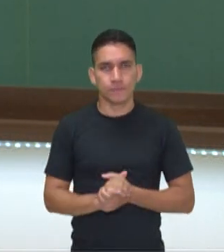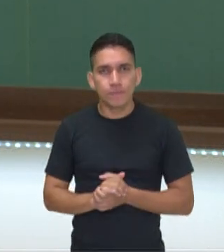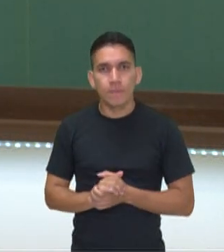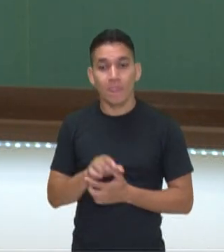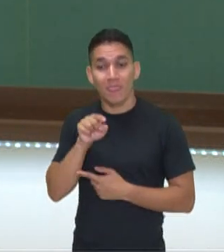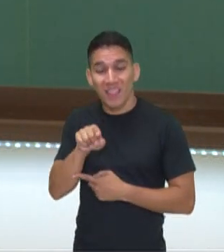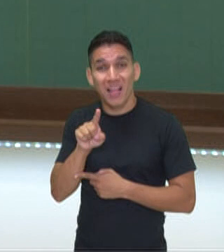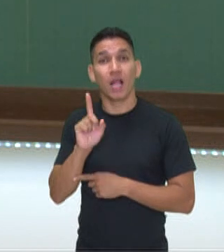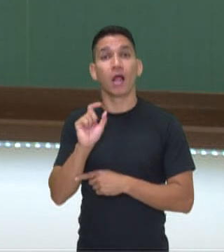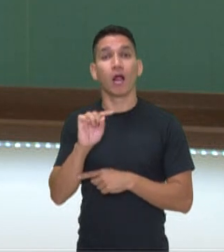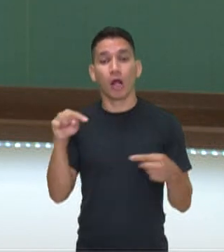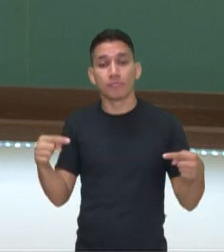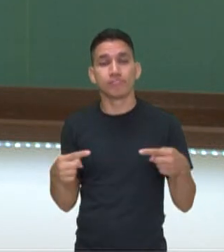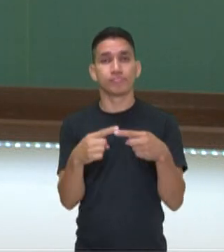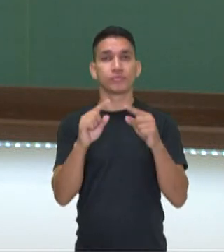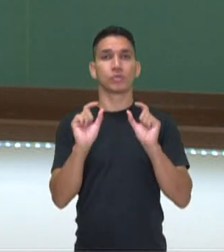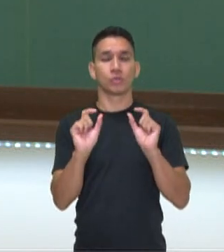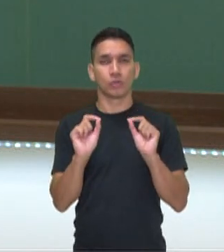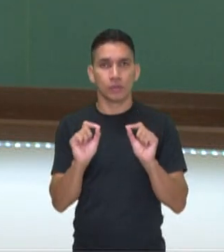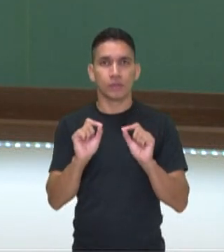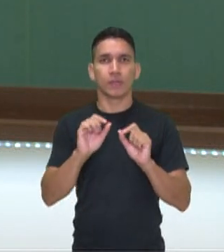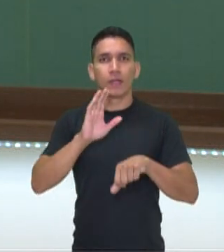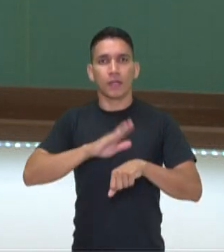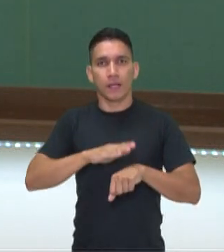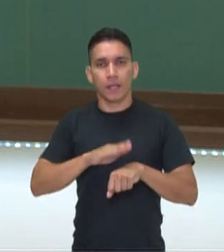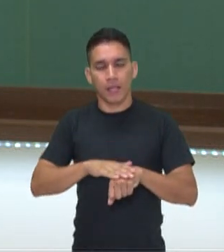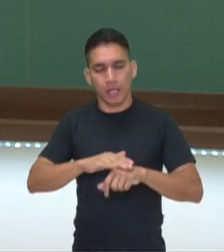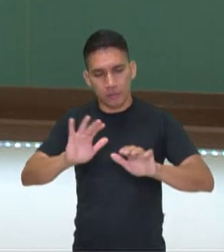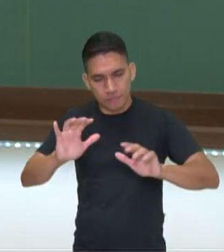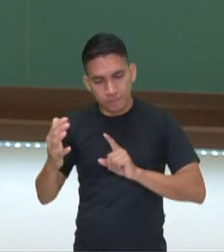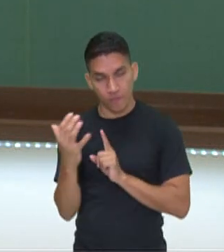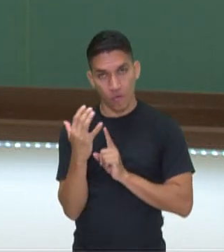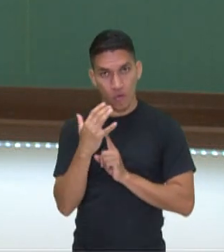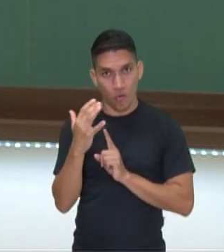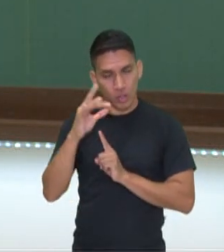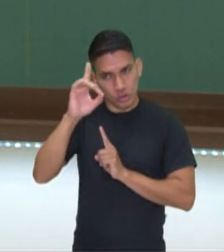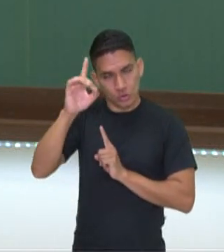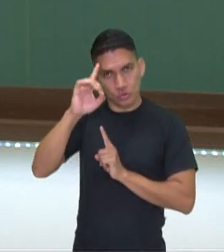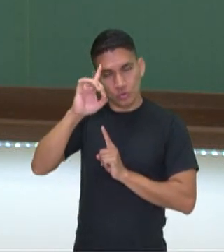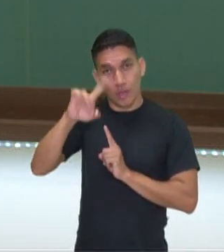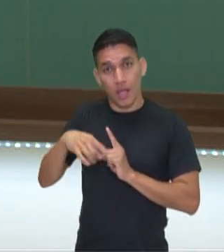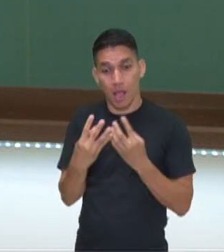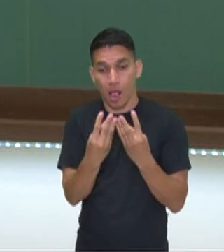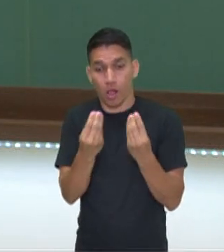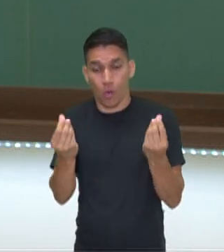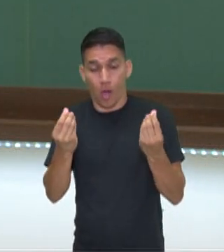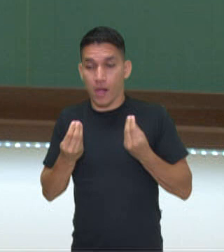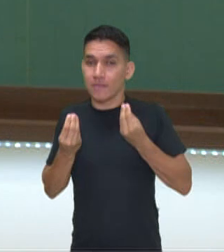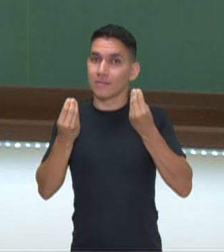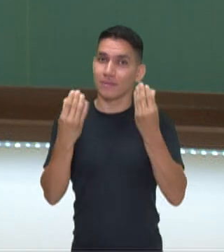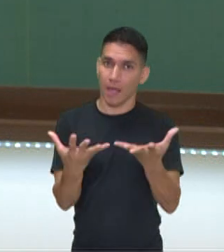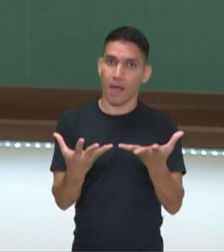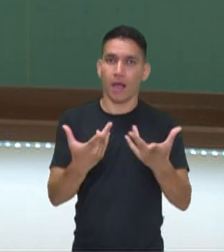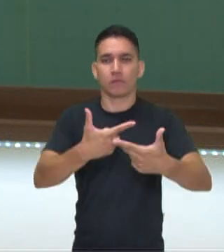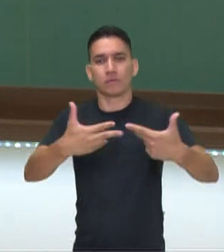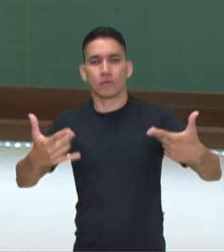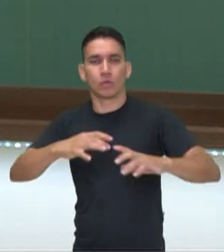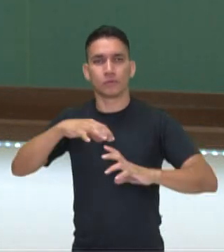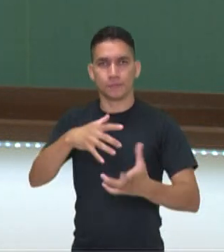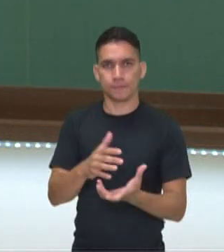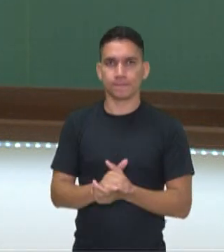que de certa forma guia as nossas ações cotidianas, são qualidades que atribuímos às coisas do mundo.